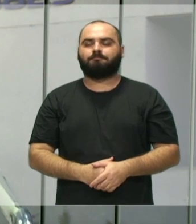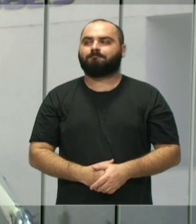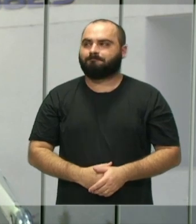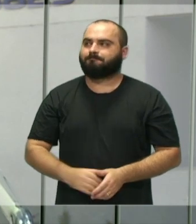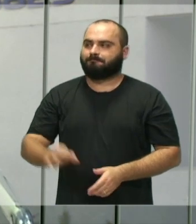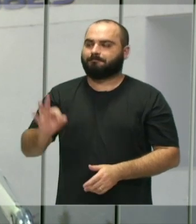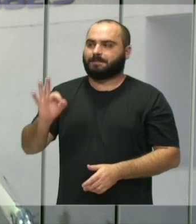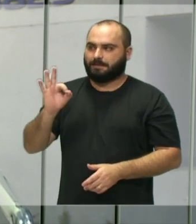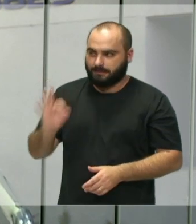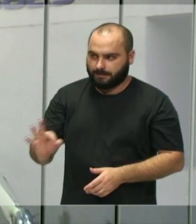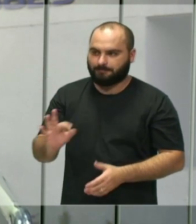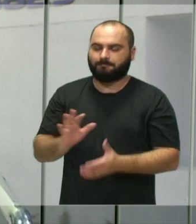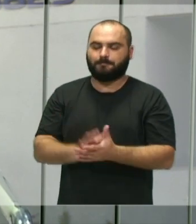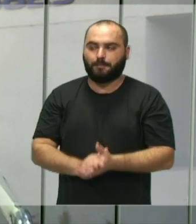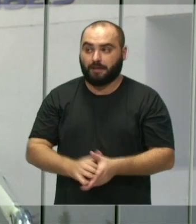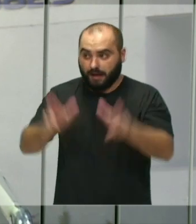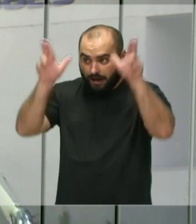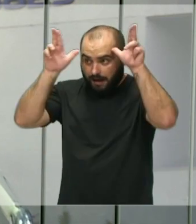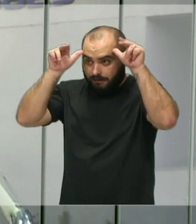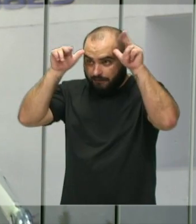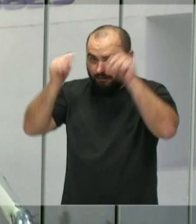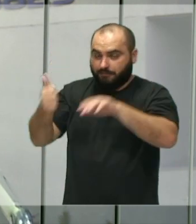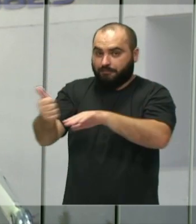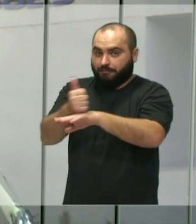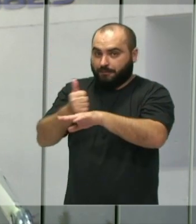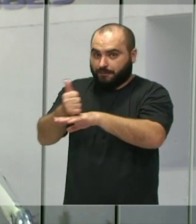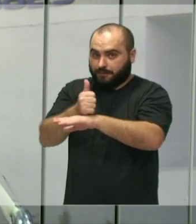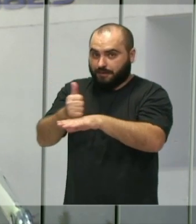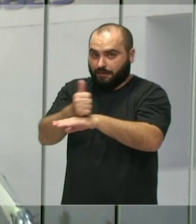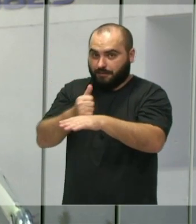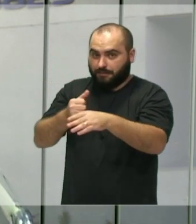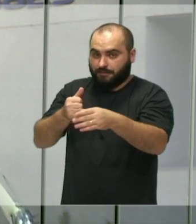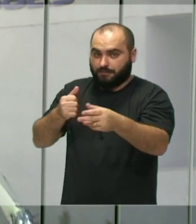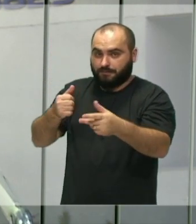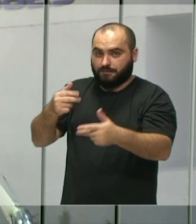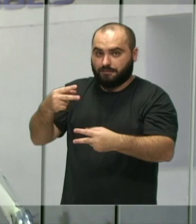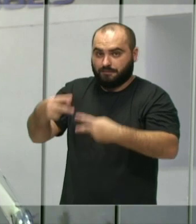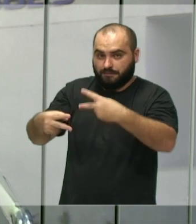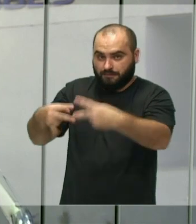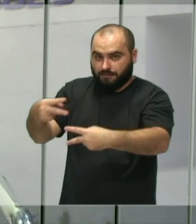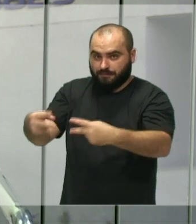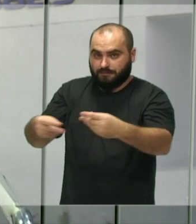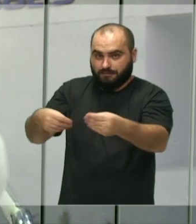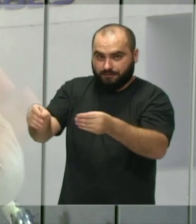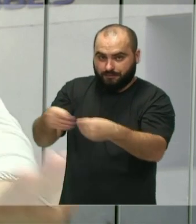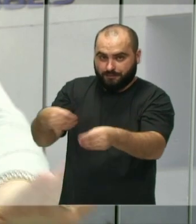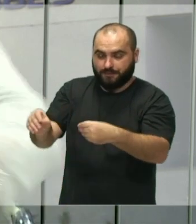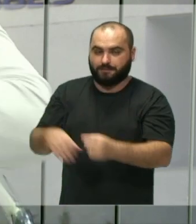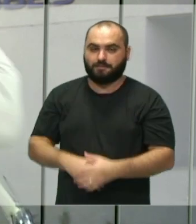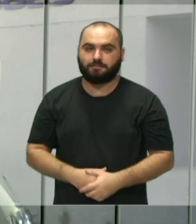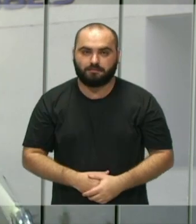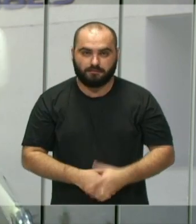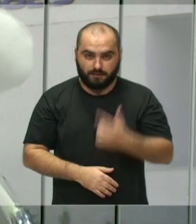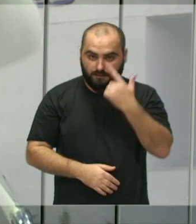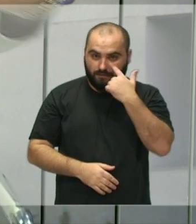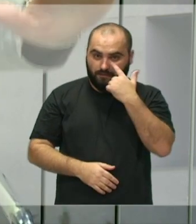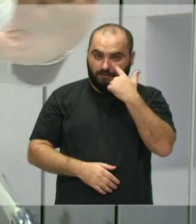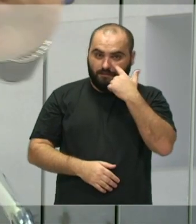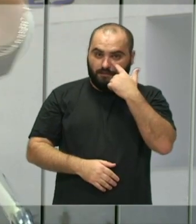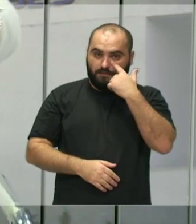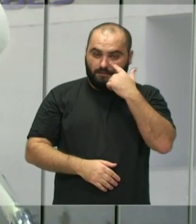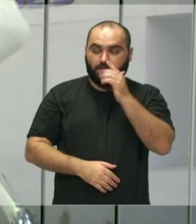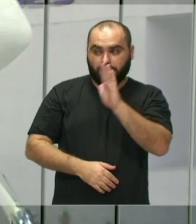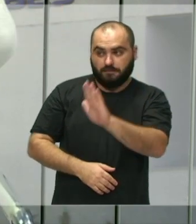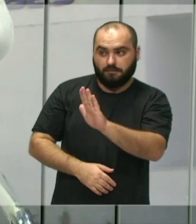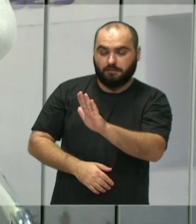cavalos de recicladores, eu falo aqui o que eu falei até em relação à figueira, né, aquela figueira não sai mais da praça, só sai sobre o meu